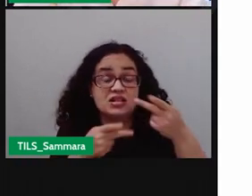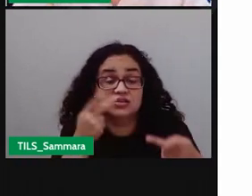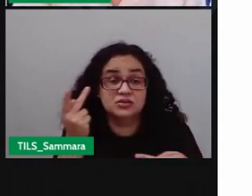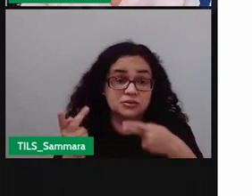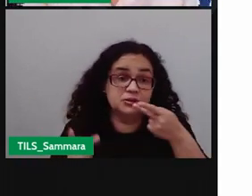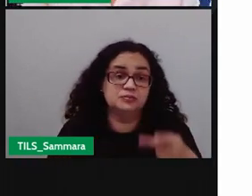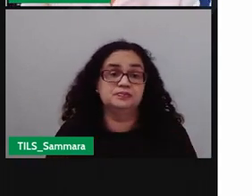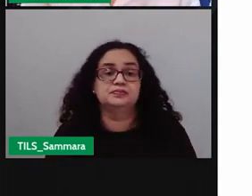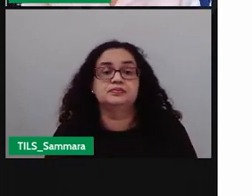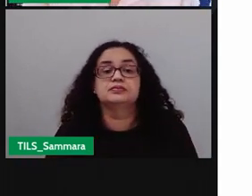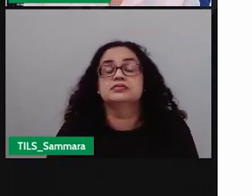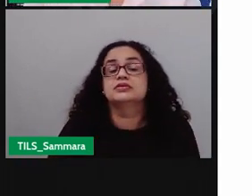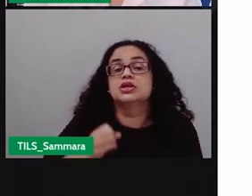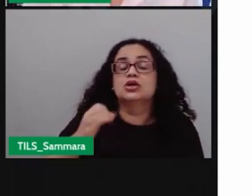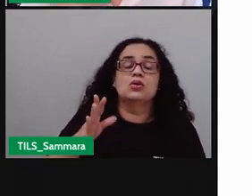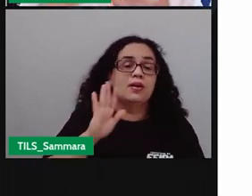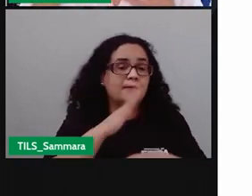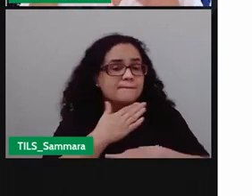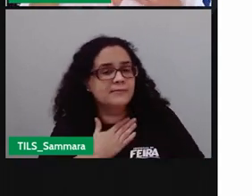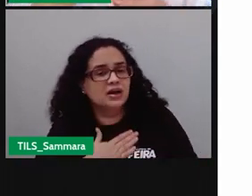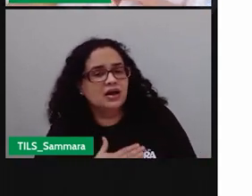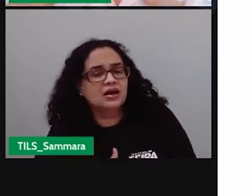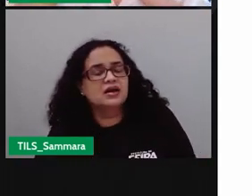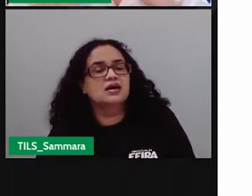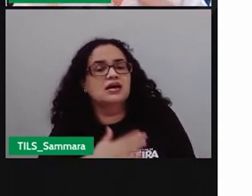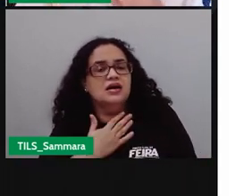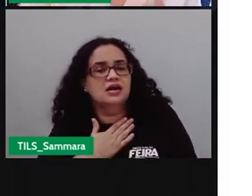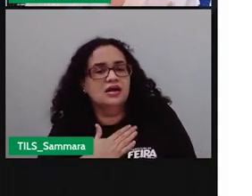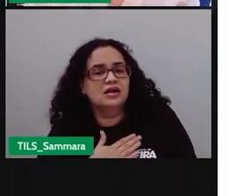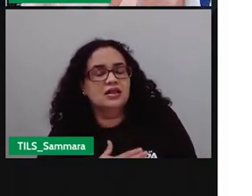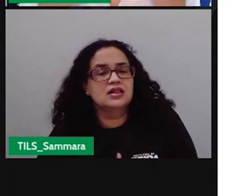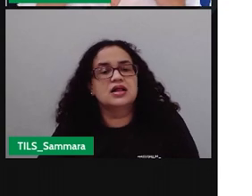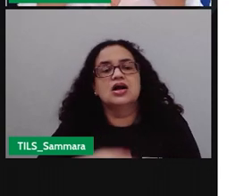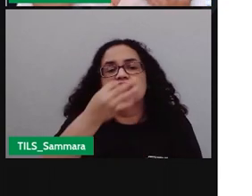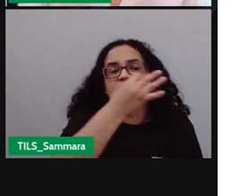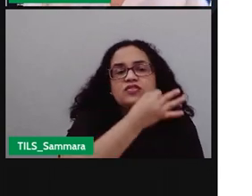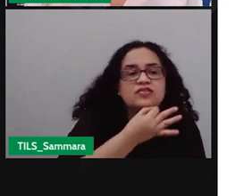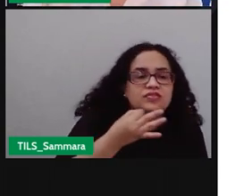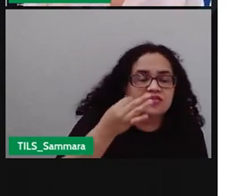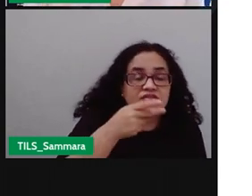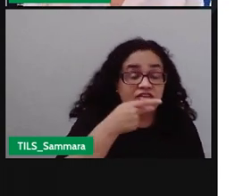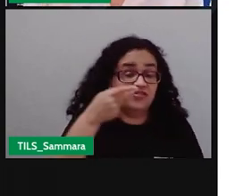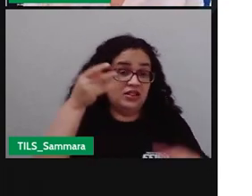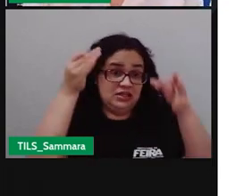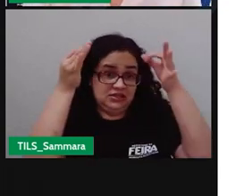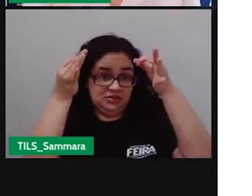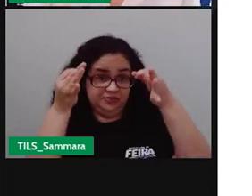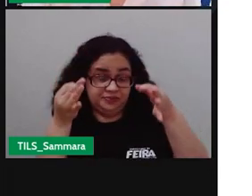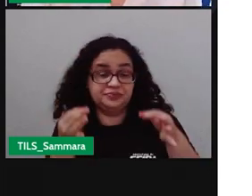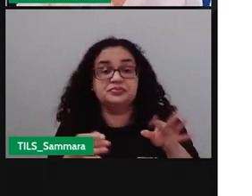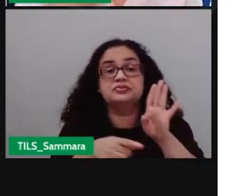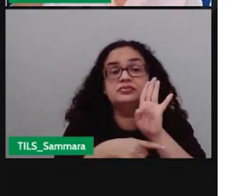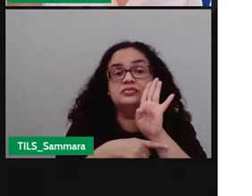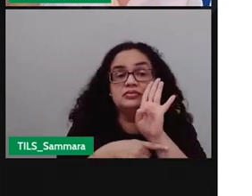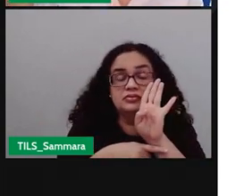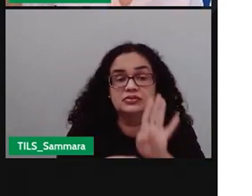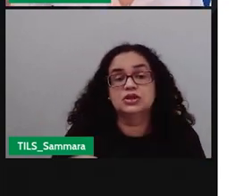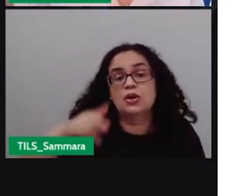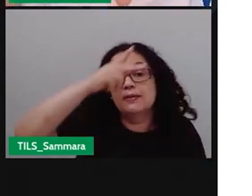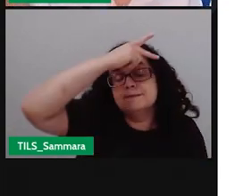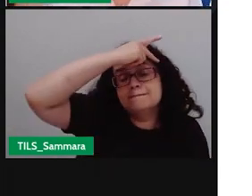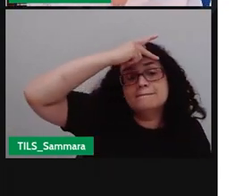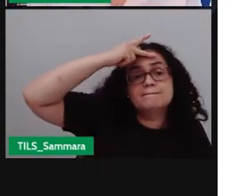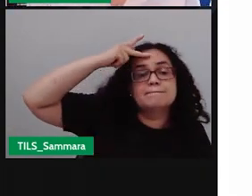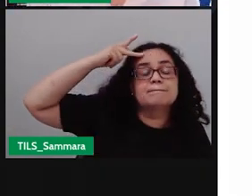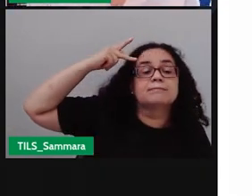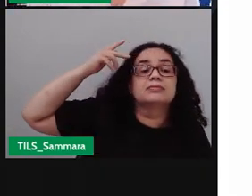falando com pausa de você ter uma boa entonação de você falar corretamente ajuda o que com que as pessoas tenham